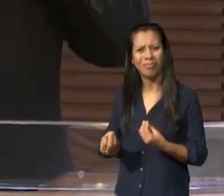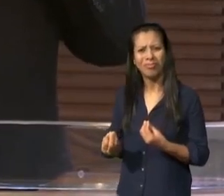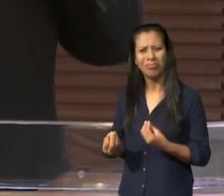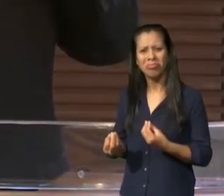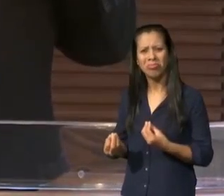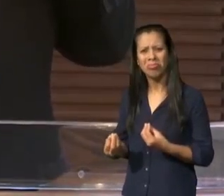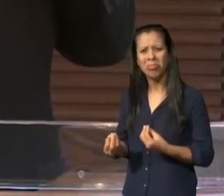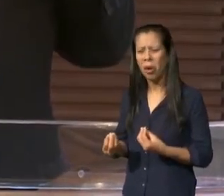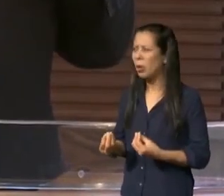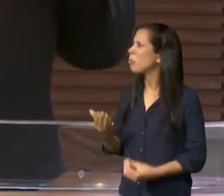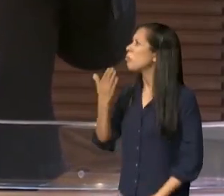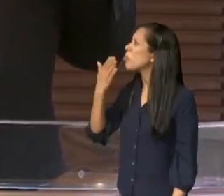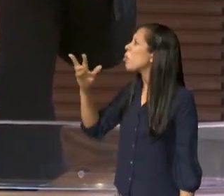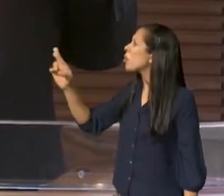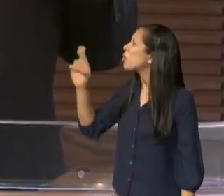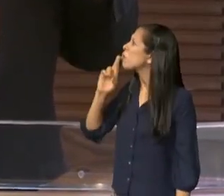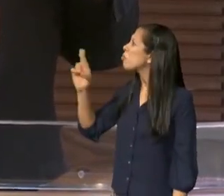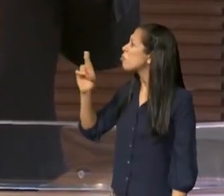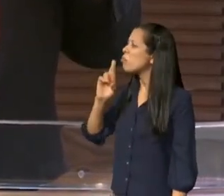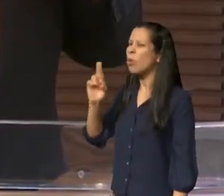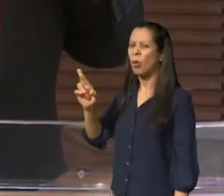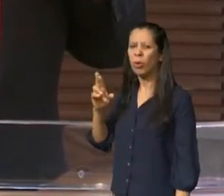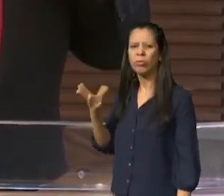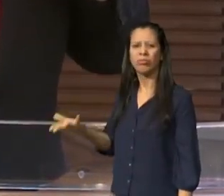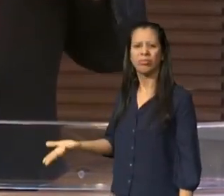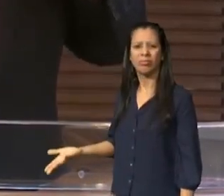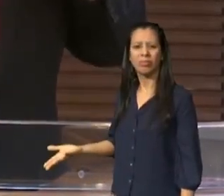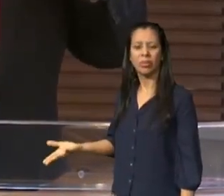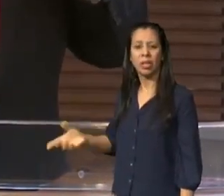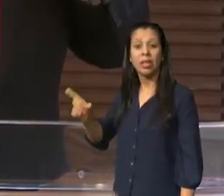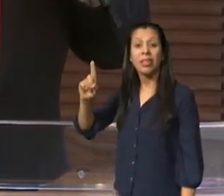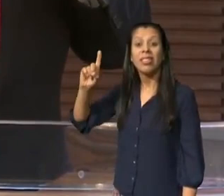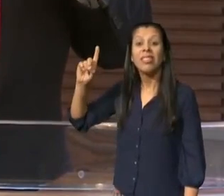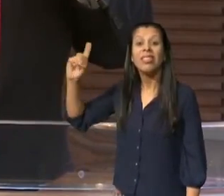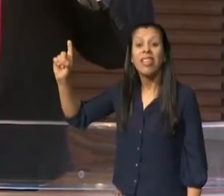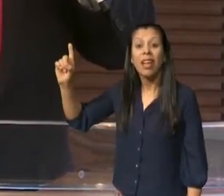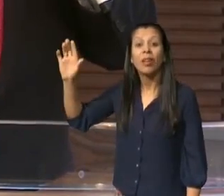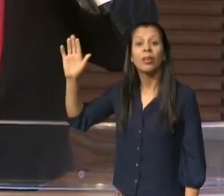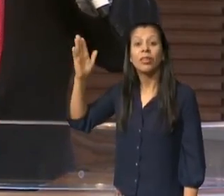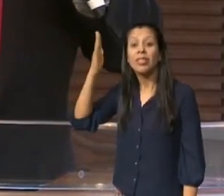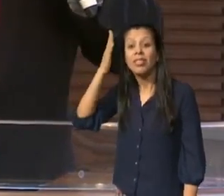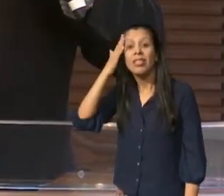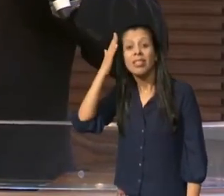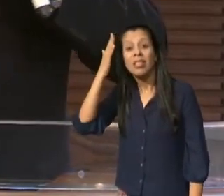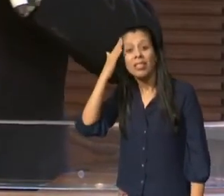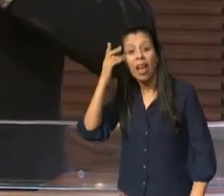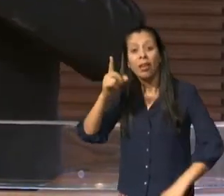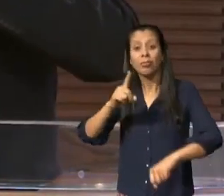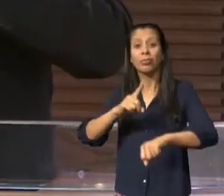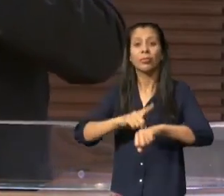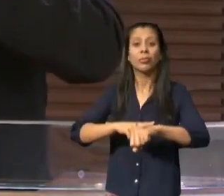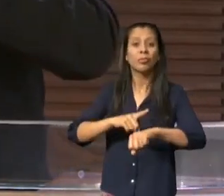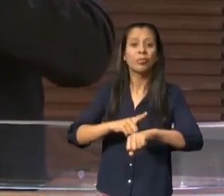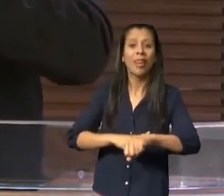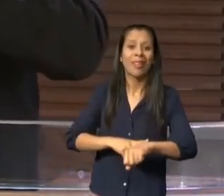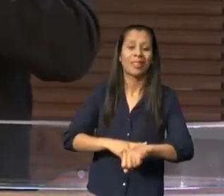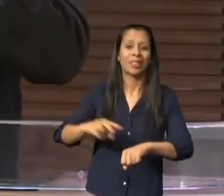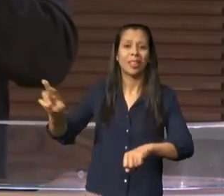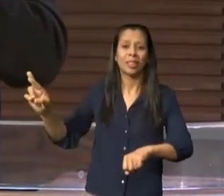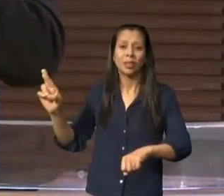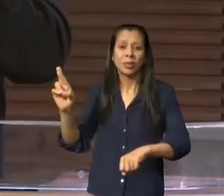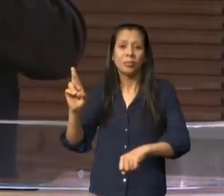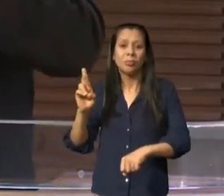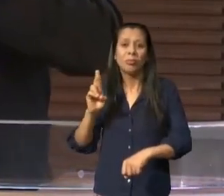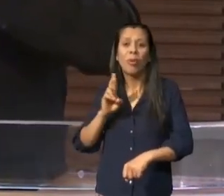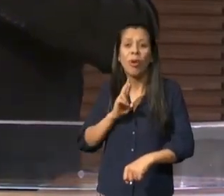Deus dá para nós aquilo que é o melhor e nós não aceitaríamos outra coisa se não fosse aquela que Deus escolheu para nós